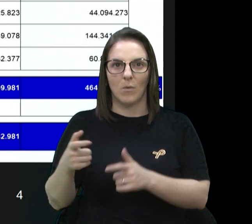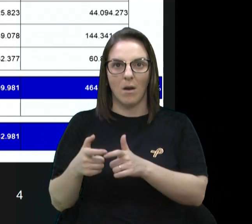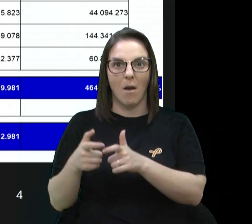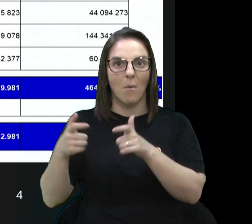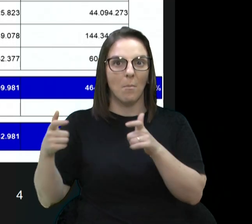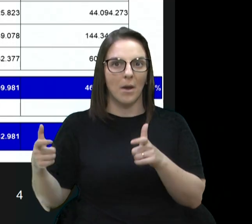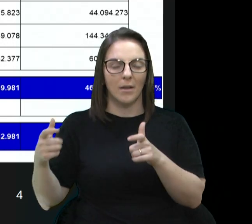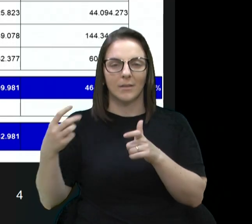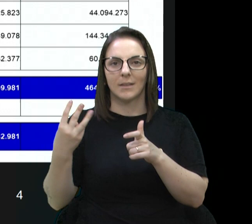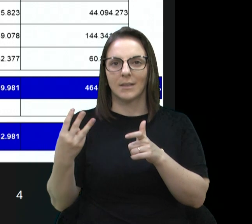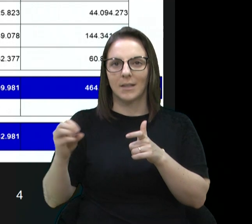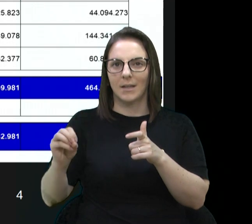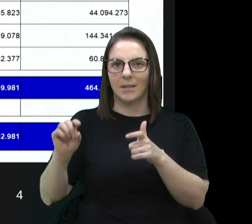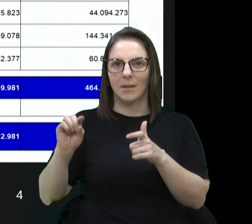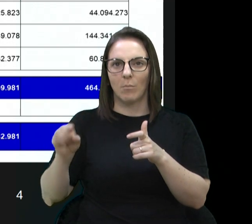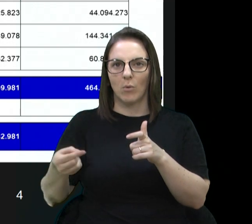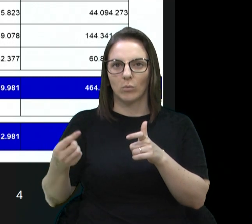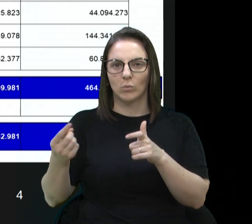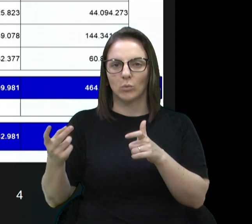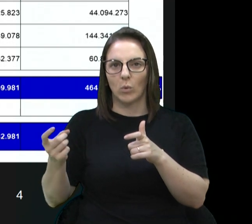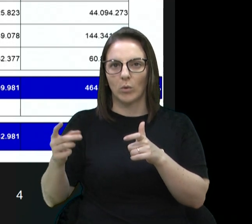30,12%.